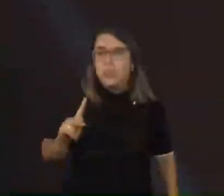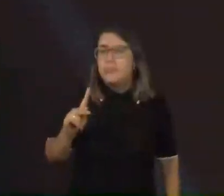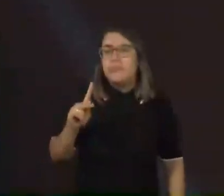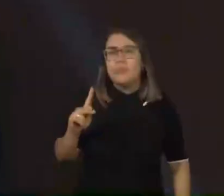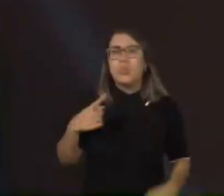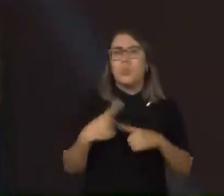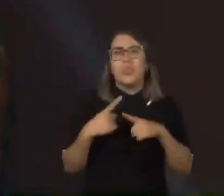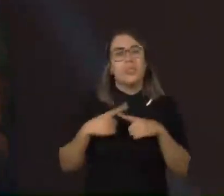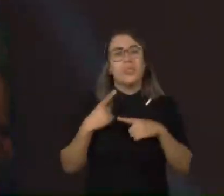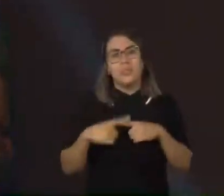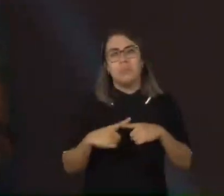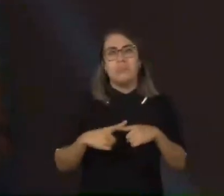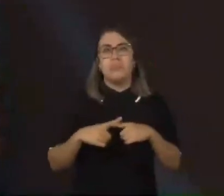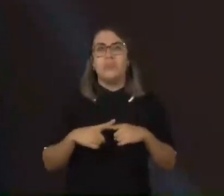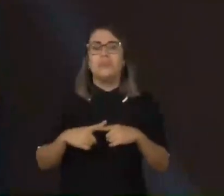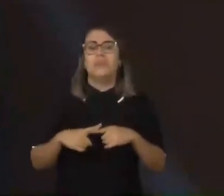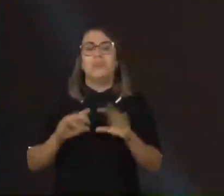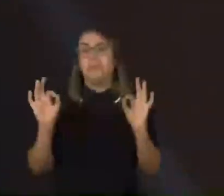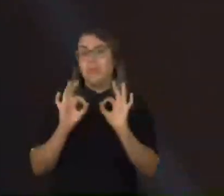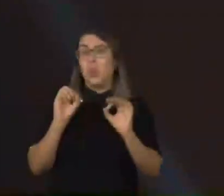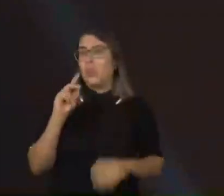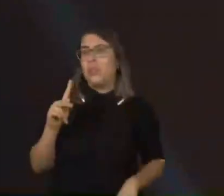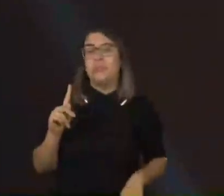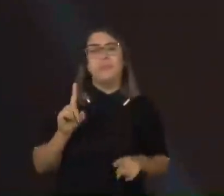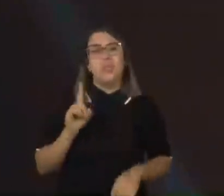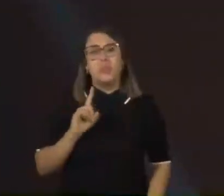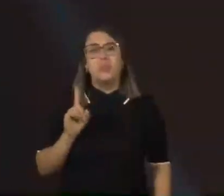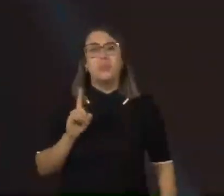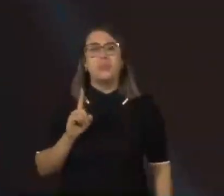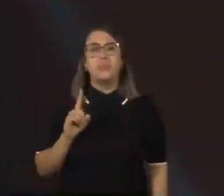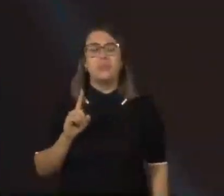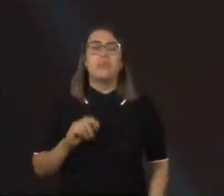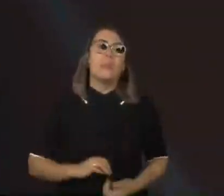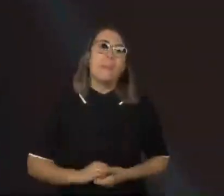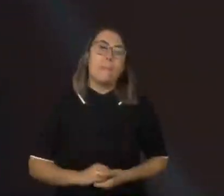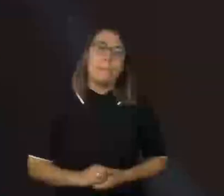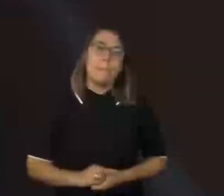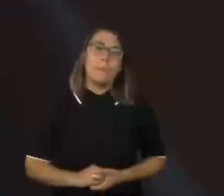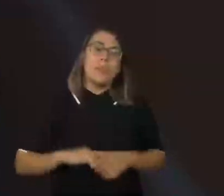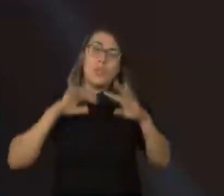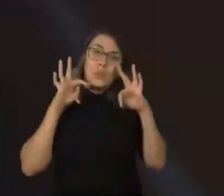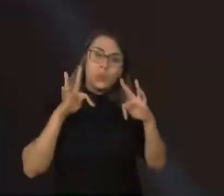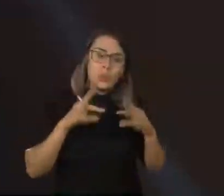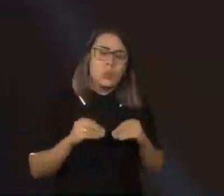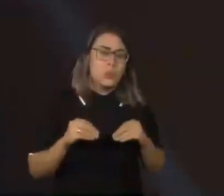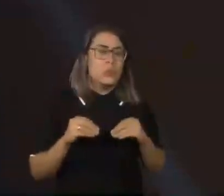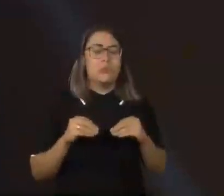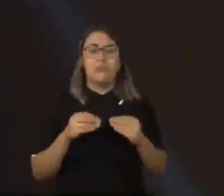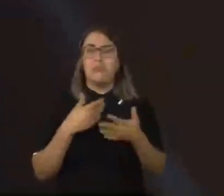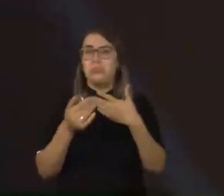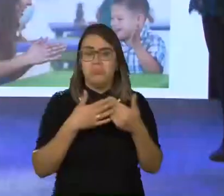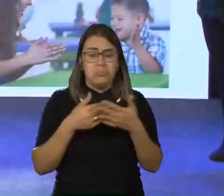precisa ser do nosso jeito para estar ok. E aqui, então, tudo isso a gente joga fora.